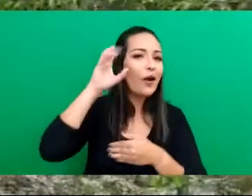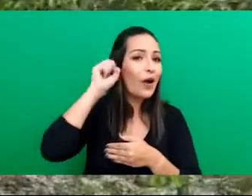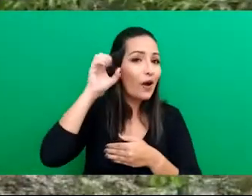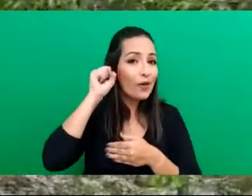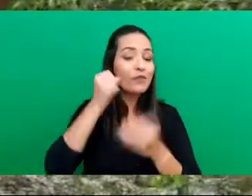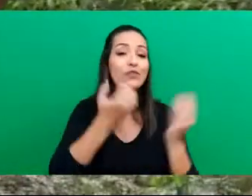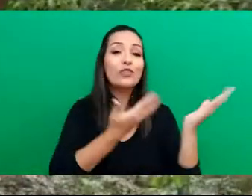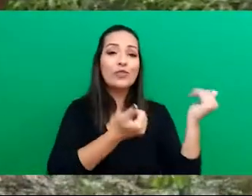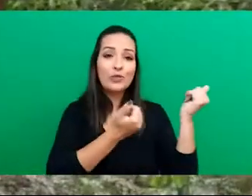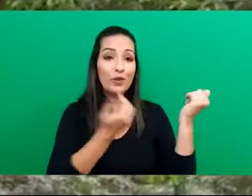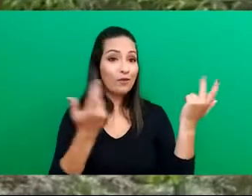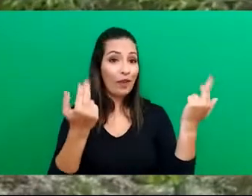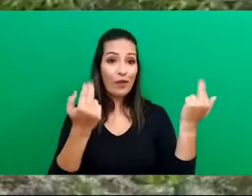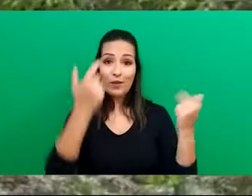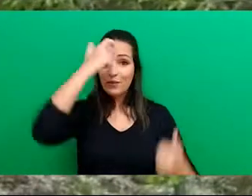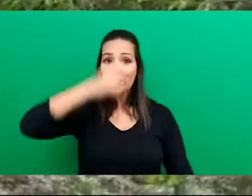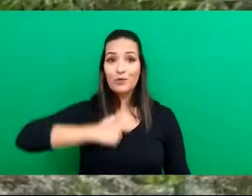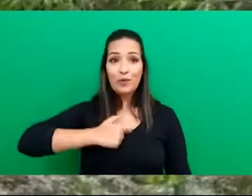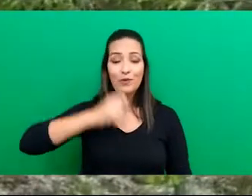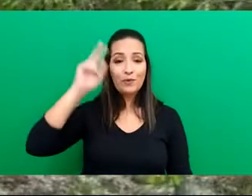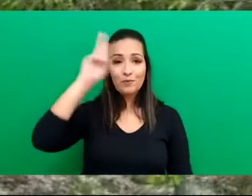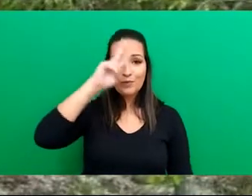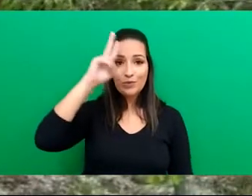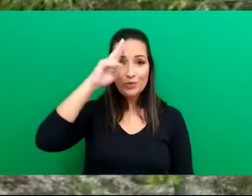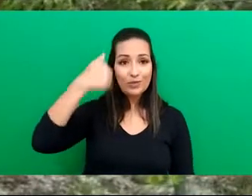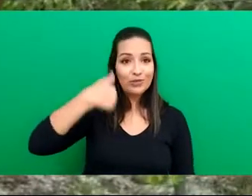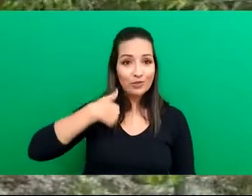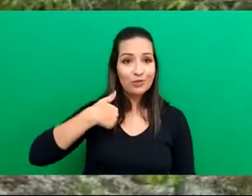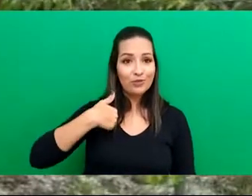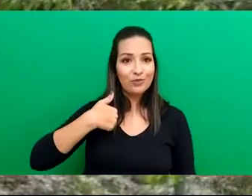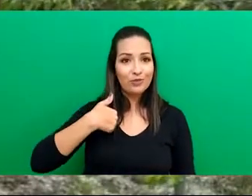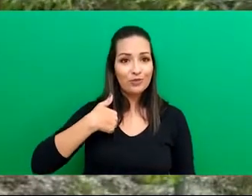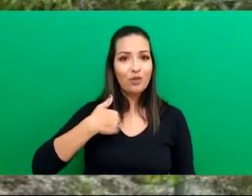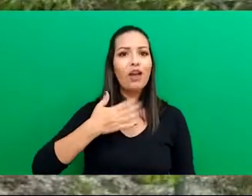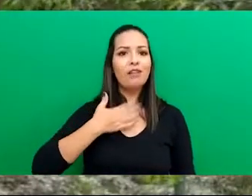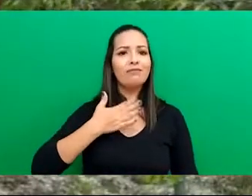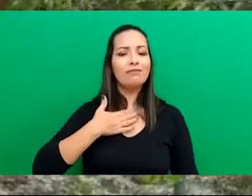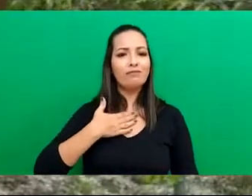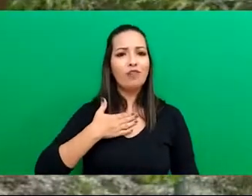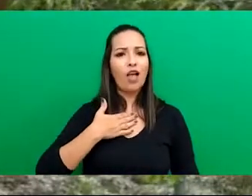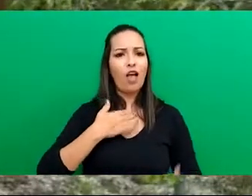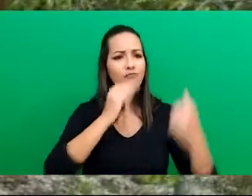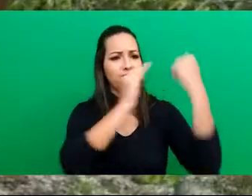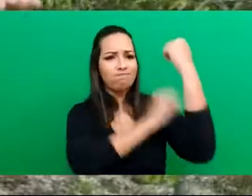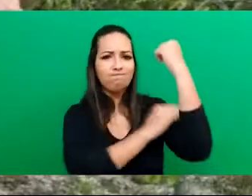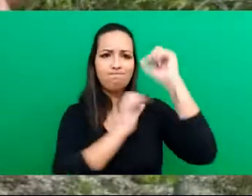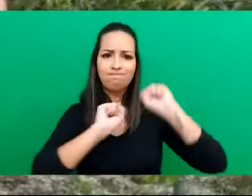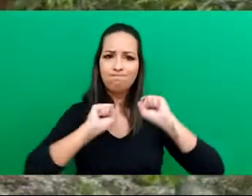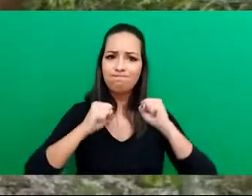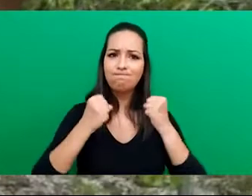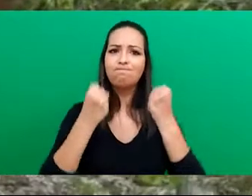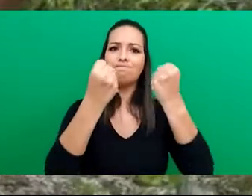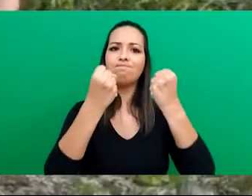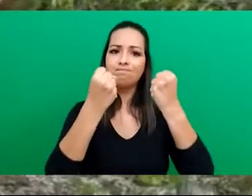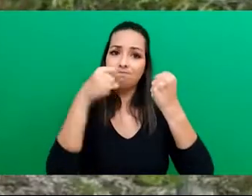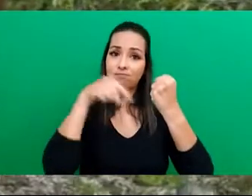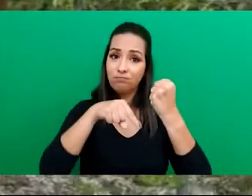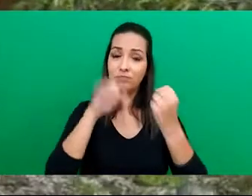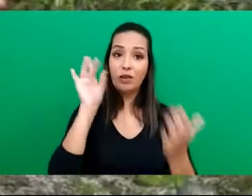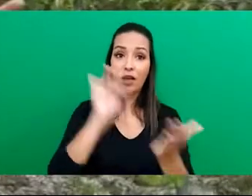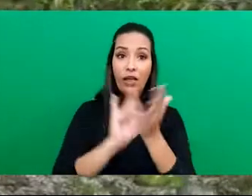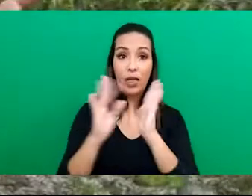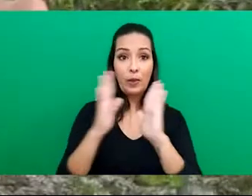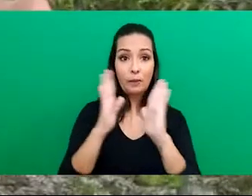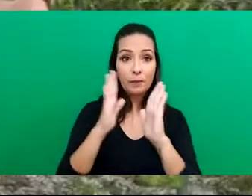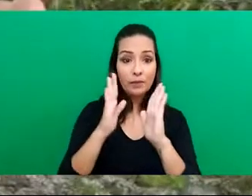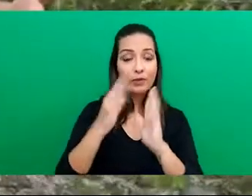a gente ouvir jovens, assim como eu, a falar que foi empoderado num certo momento da vida, passou por uma formação no tempo